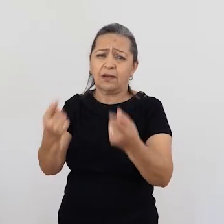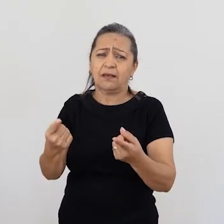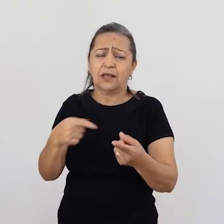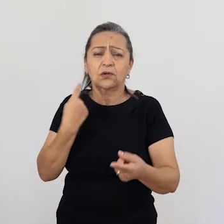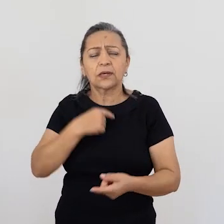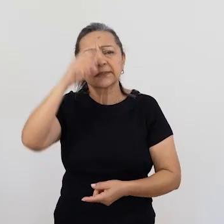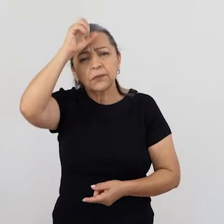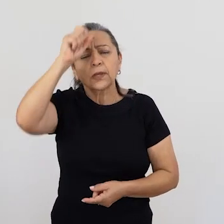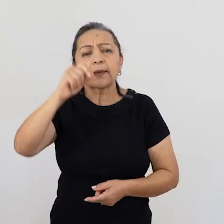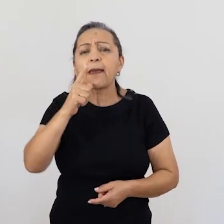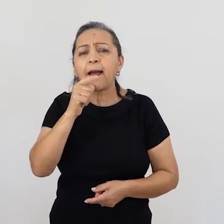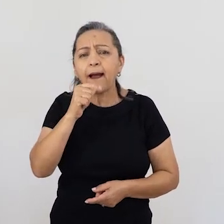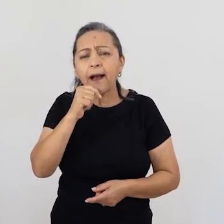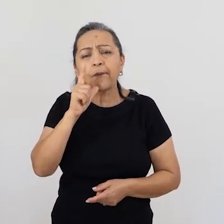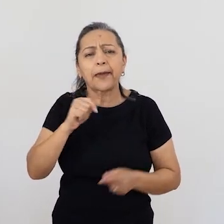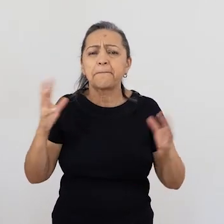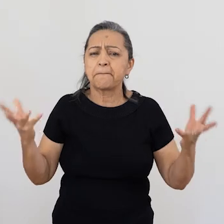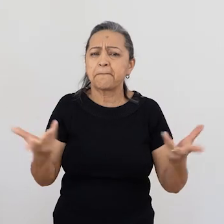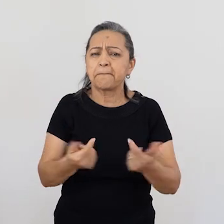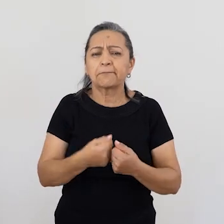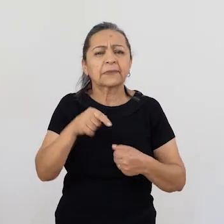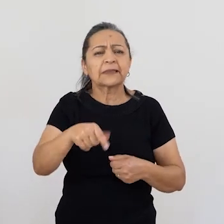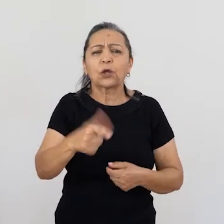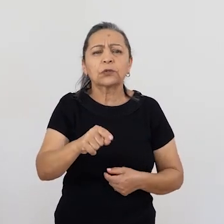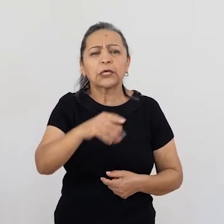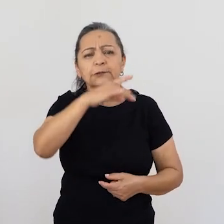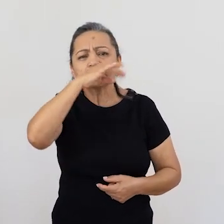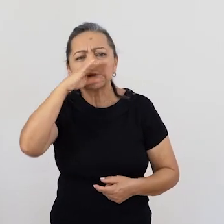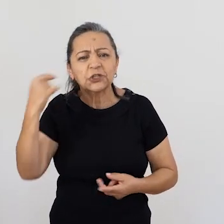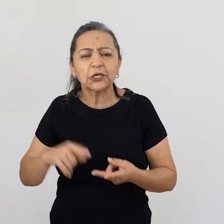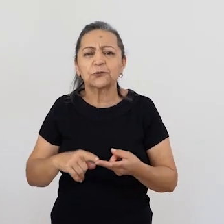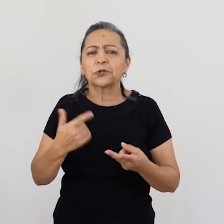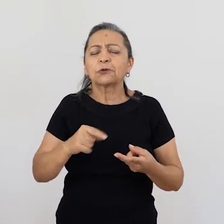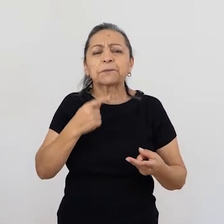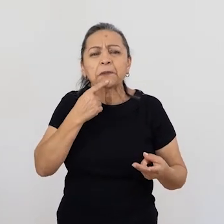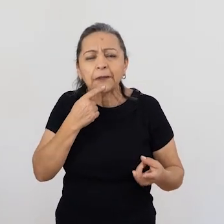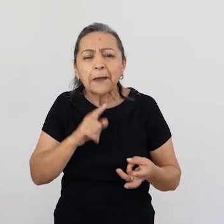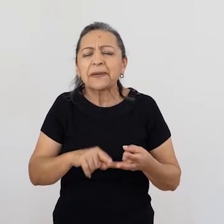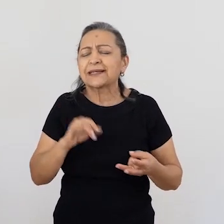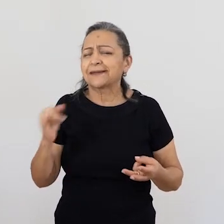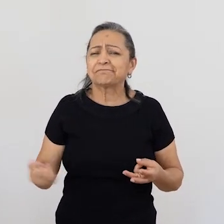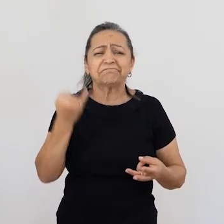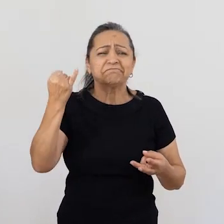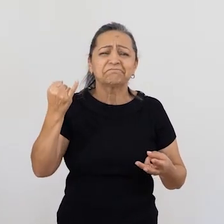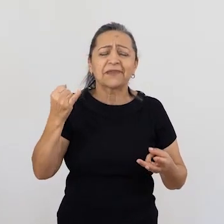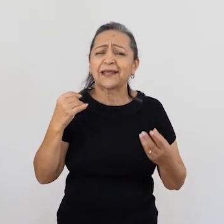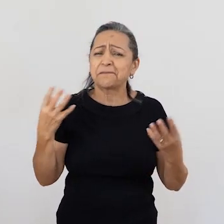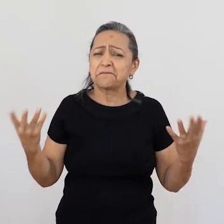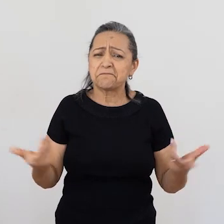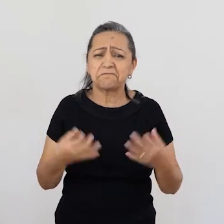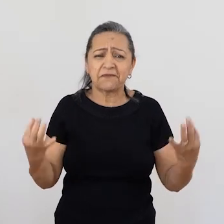mudar o olhar. O olhar. Então, assim, a gente aprendeu que a água é um recurso. Insípida, incolor, inodora,